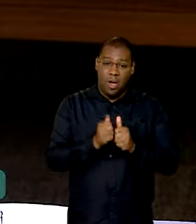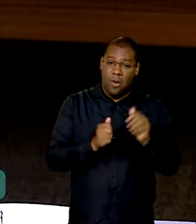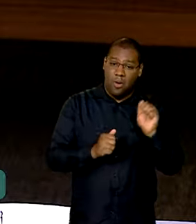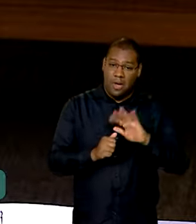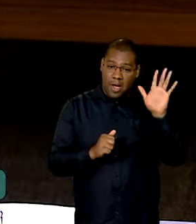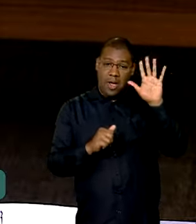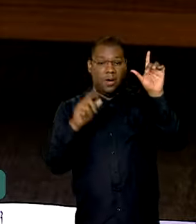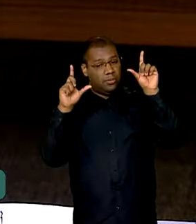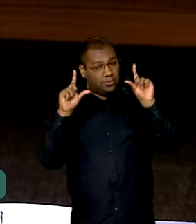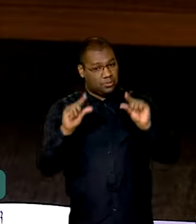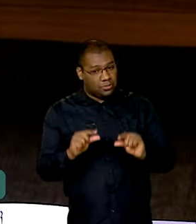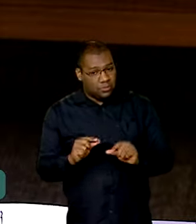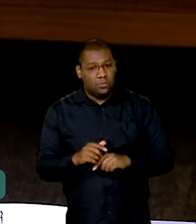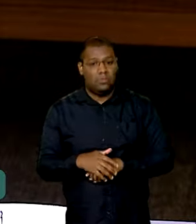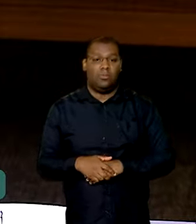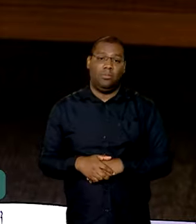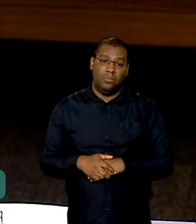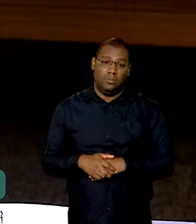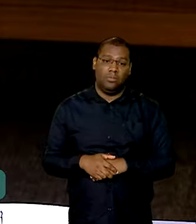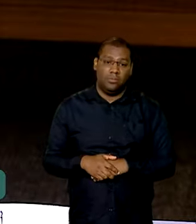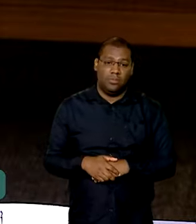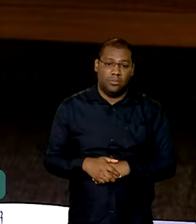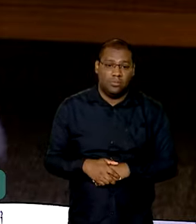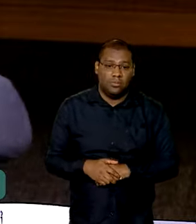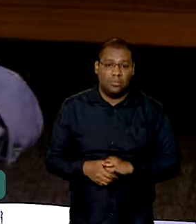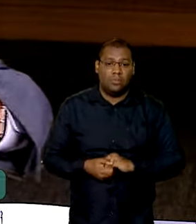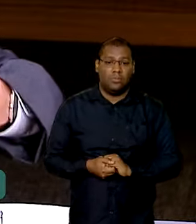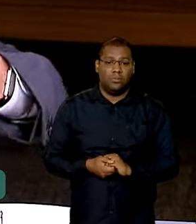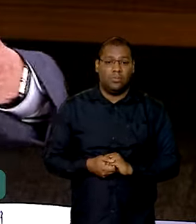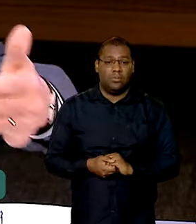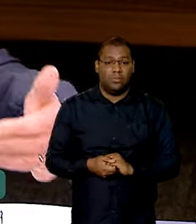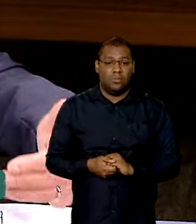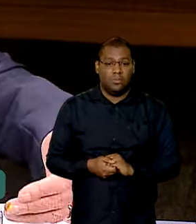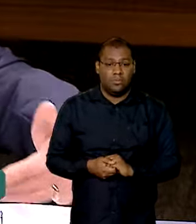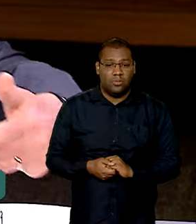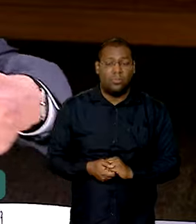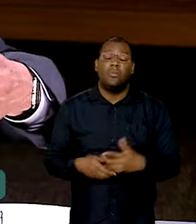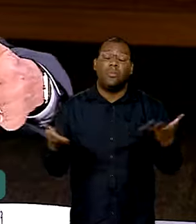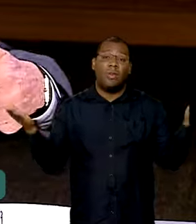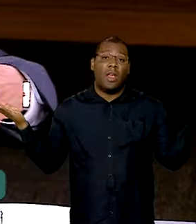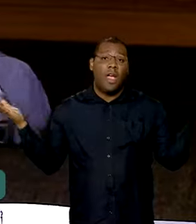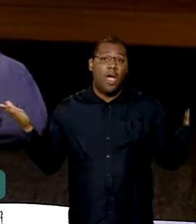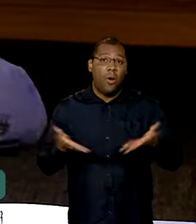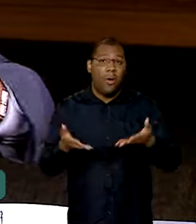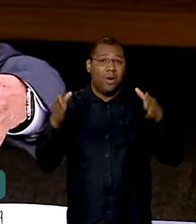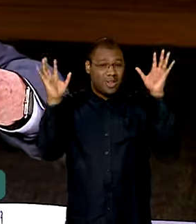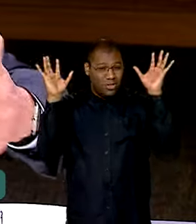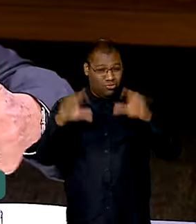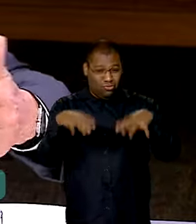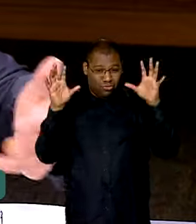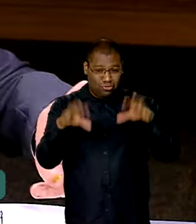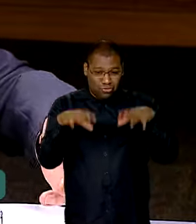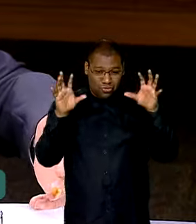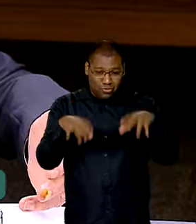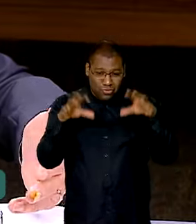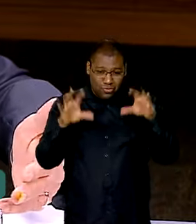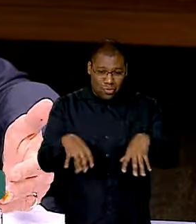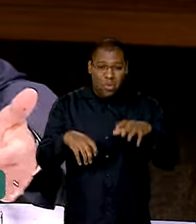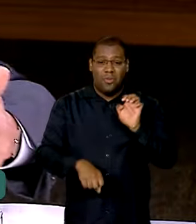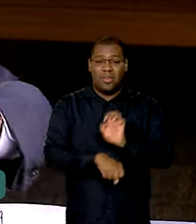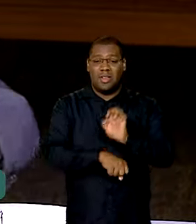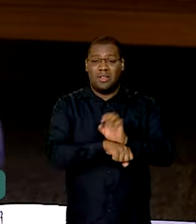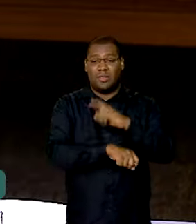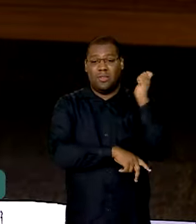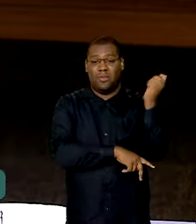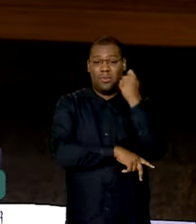diminuindo e que tinha um problema do atraso da colheta no Rio Grande do Sul. Agora, com a chuva, eu acho que nós atrasamos de vez a colheta do Rio Grande